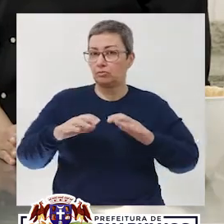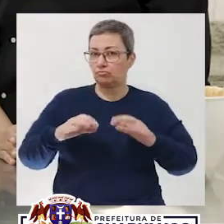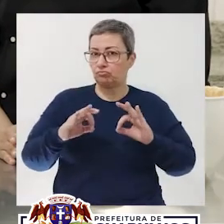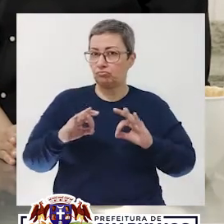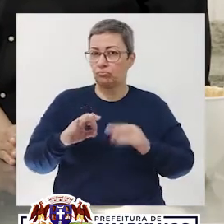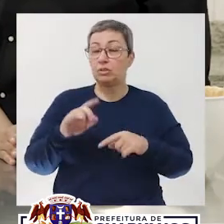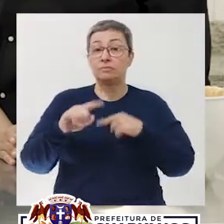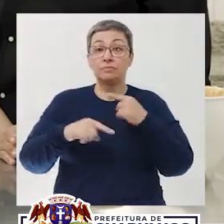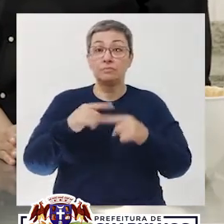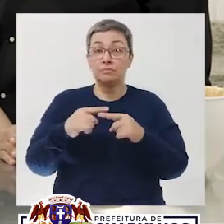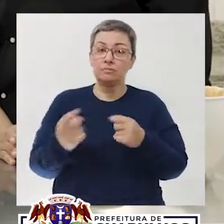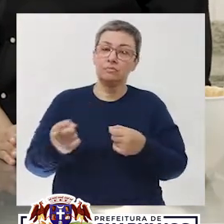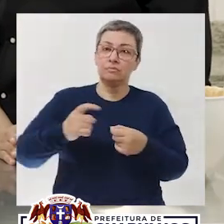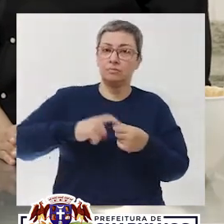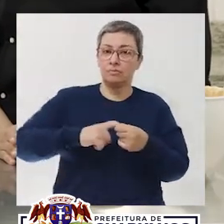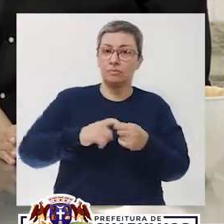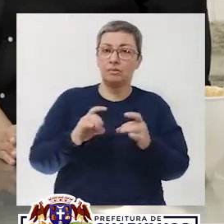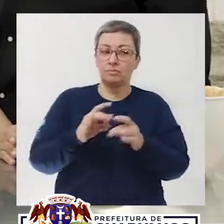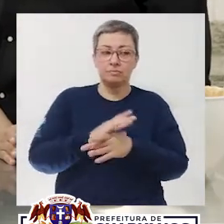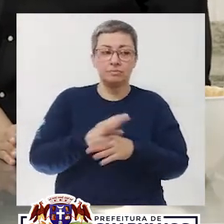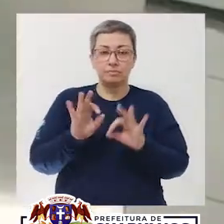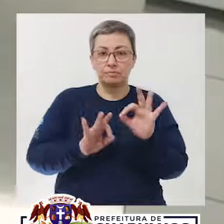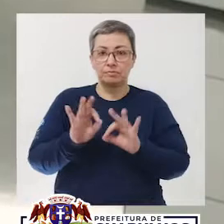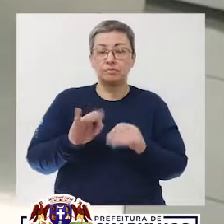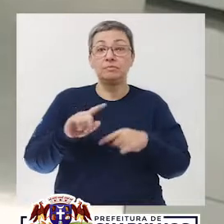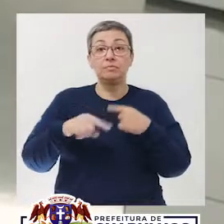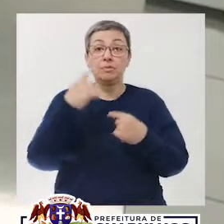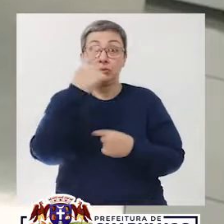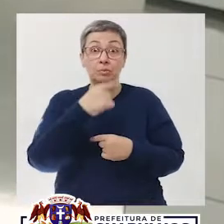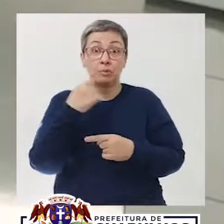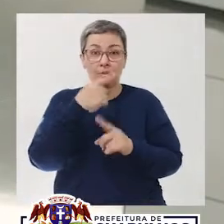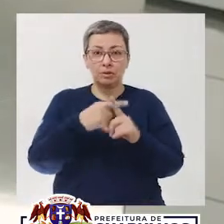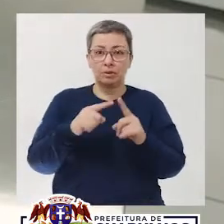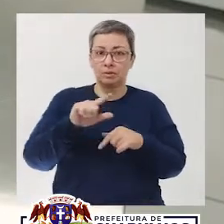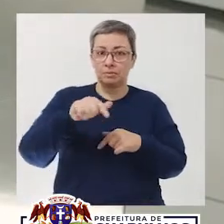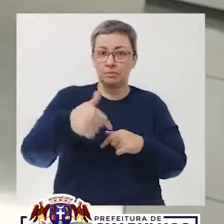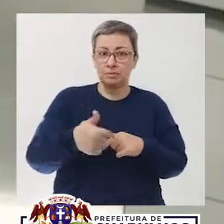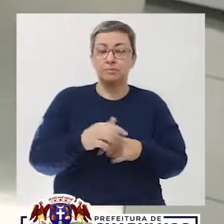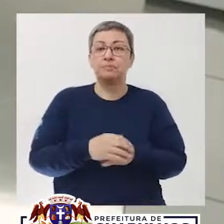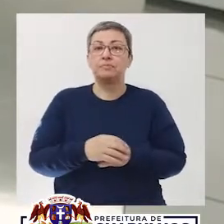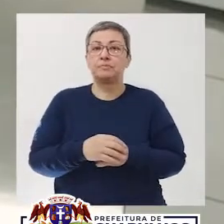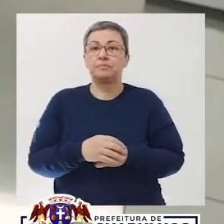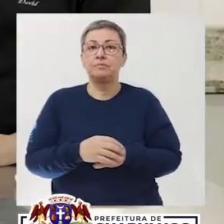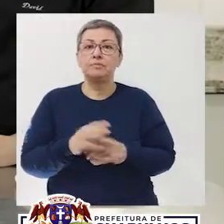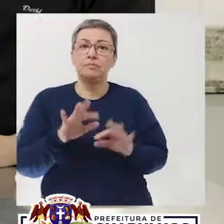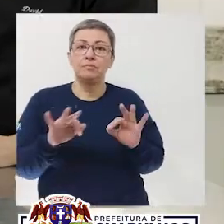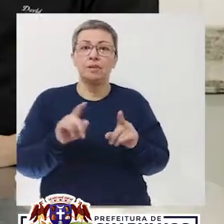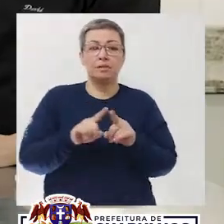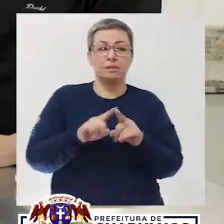Até ela ficar firme. Depois a gente volta com o acabamento. Então, uma hora e meia, depois da geladeira,